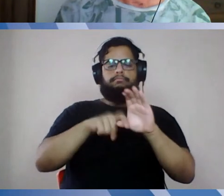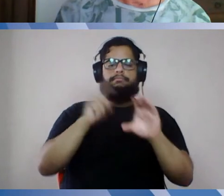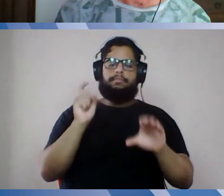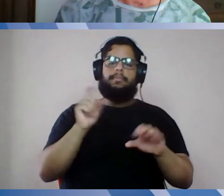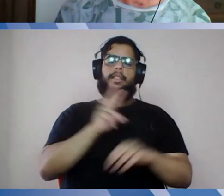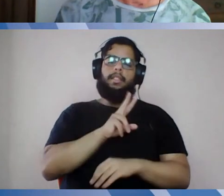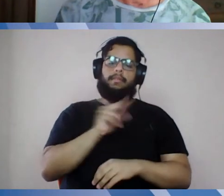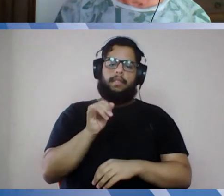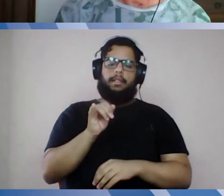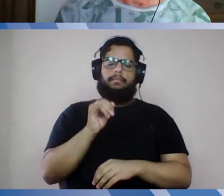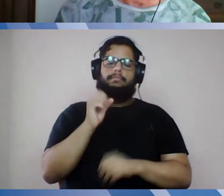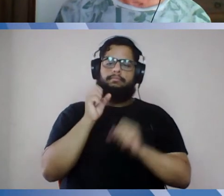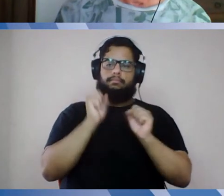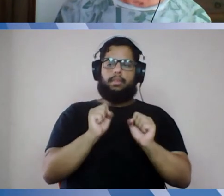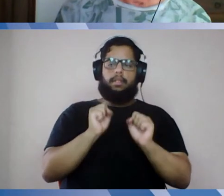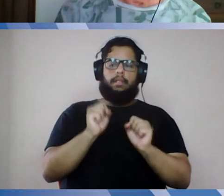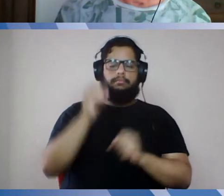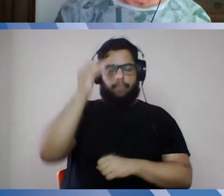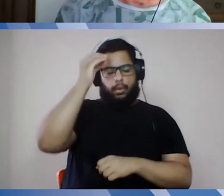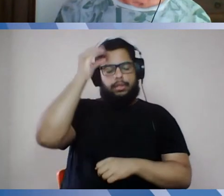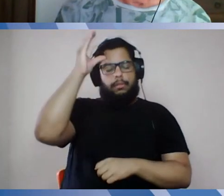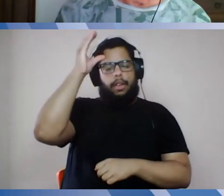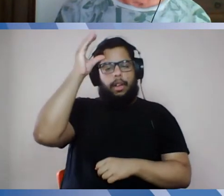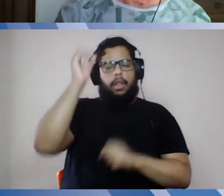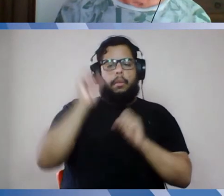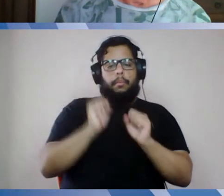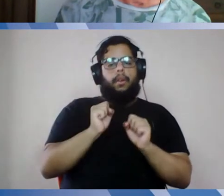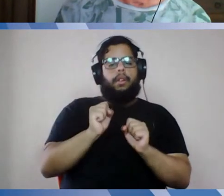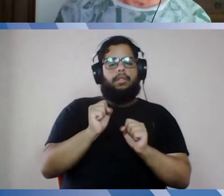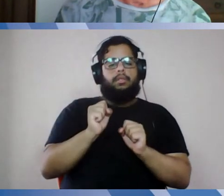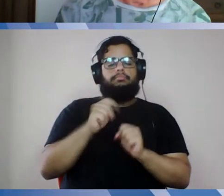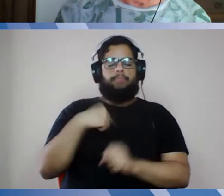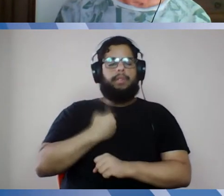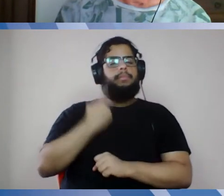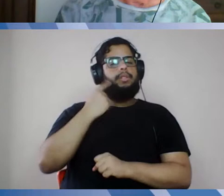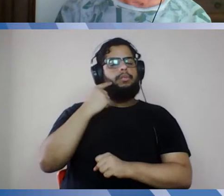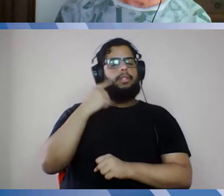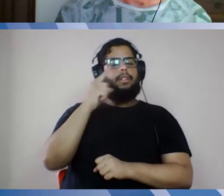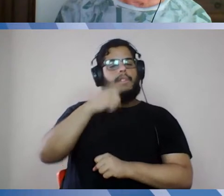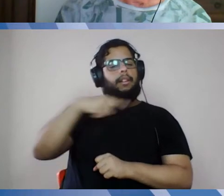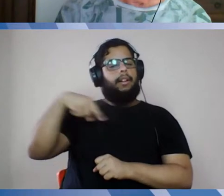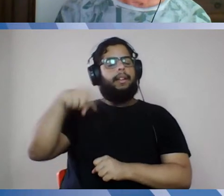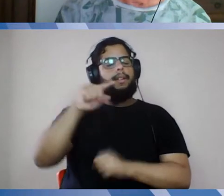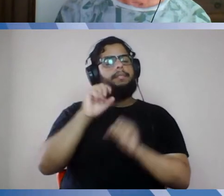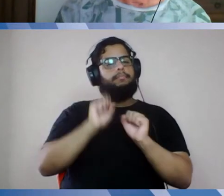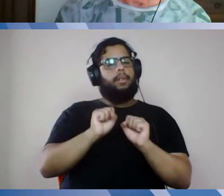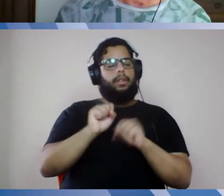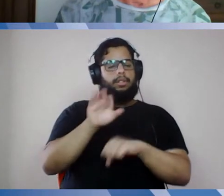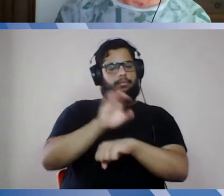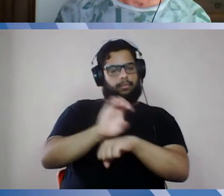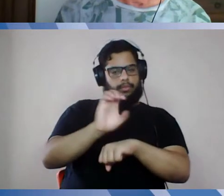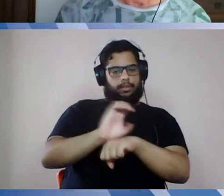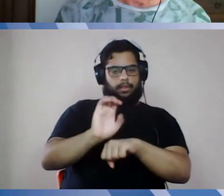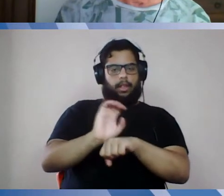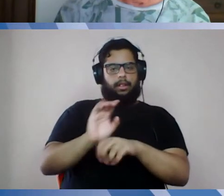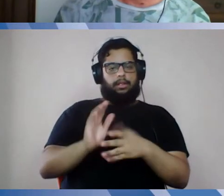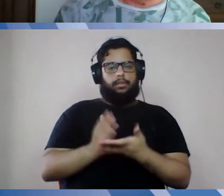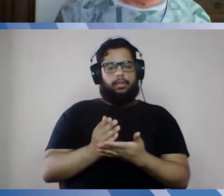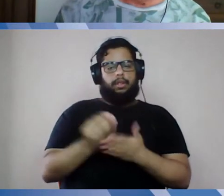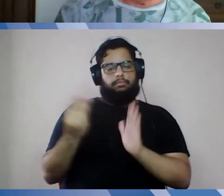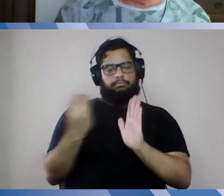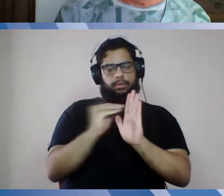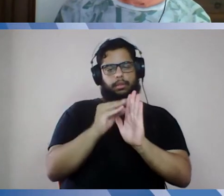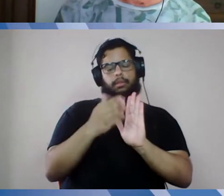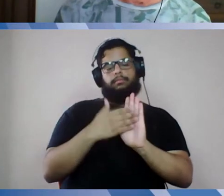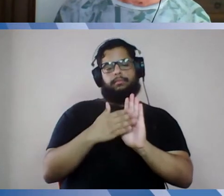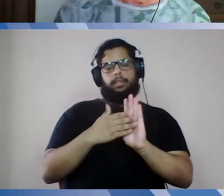vai poder, são essas que a gente imaginou, é, tá contemplando aí no texto, né, e por que